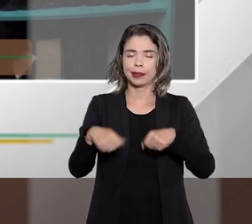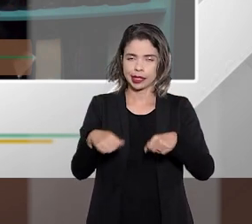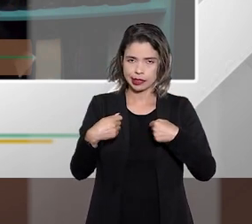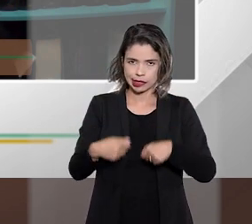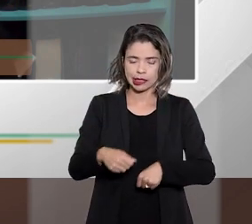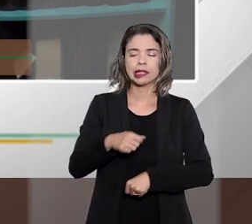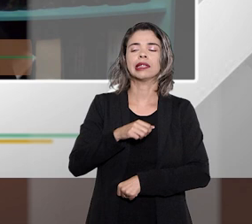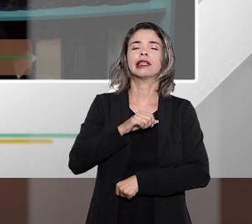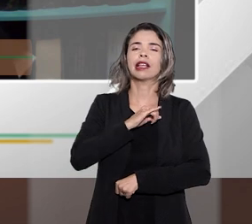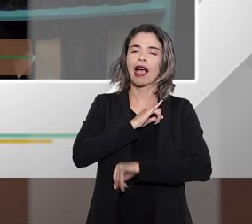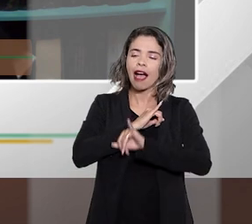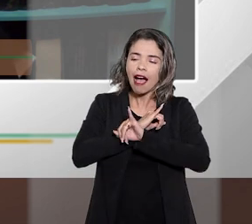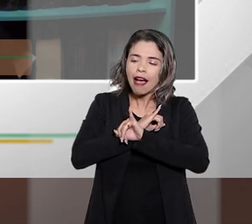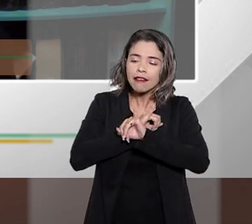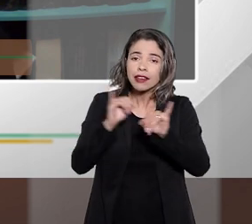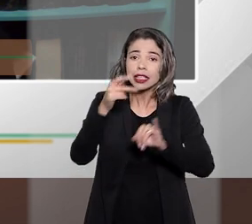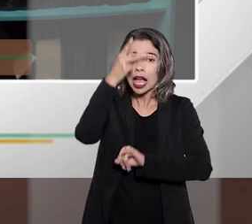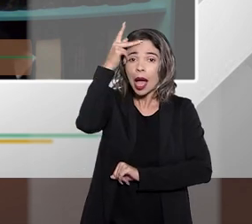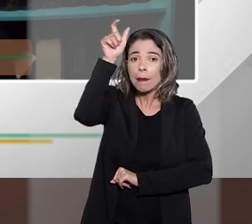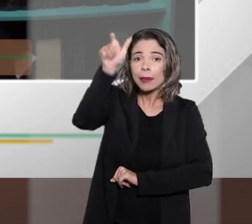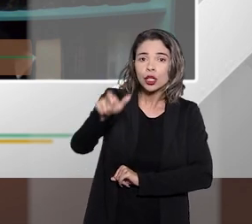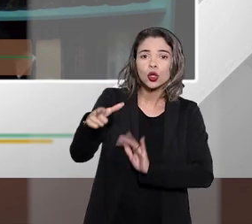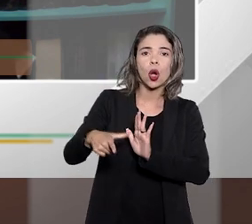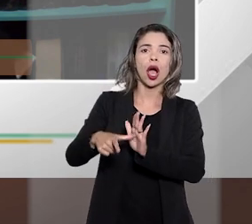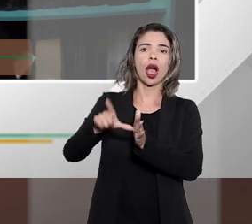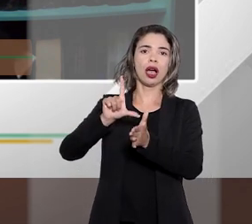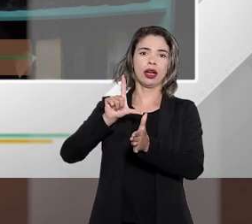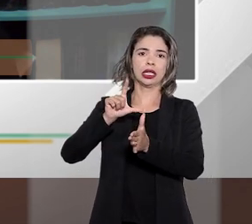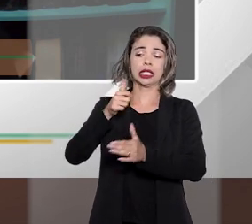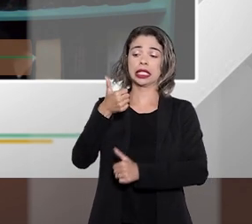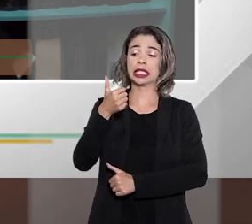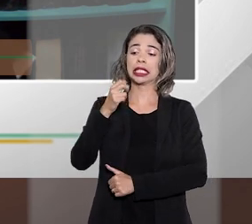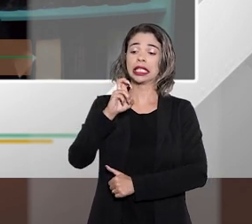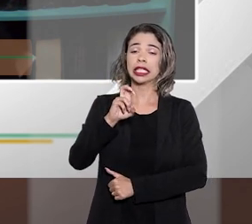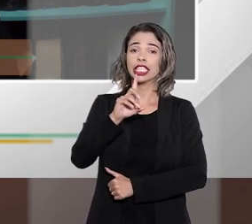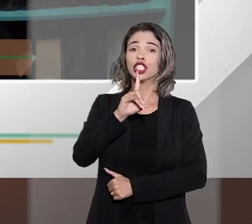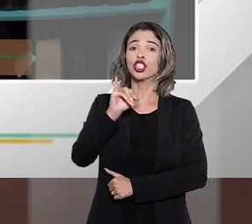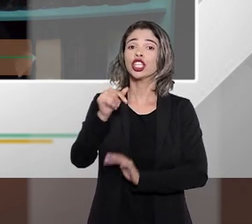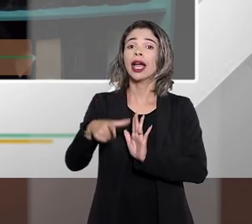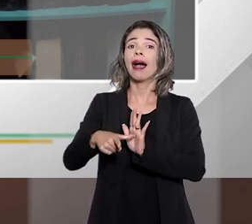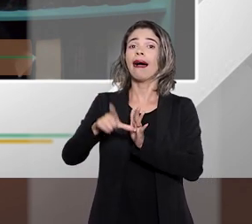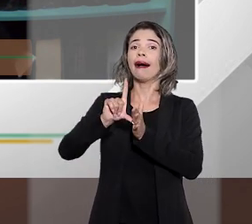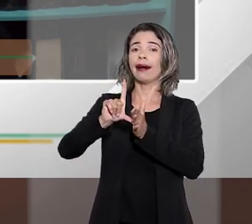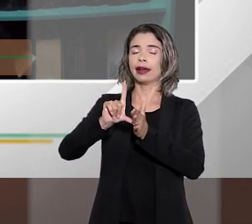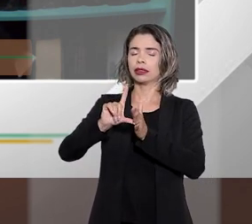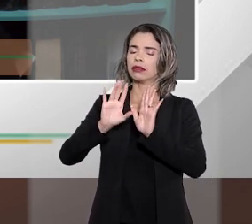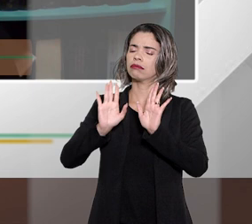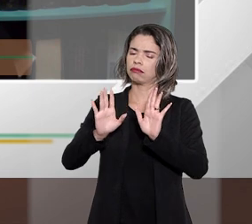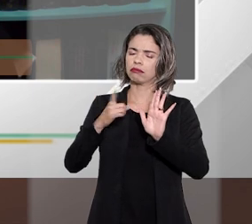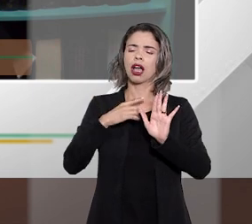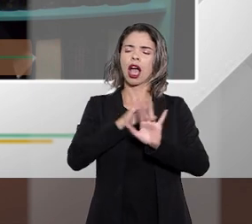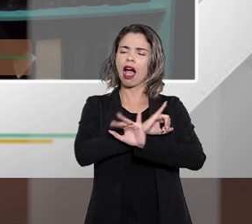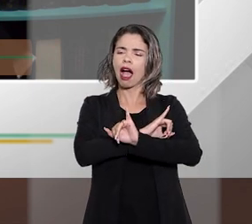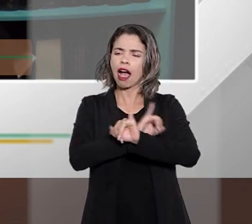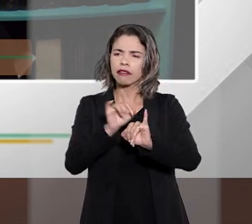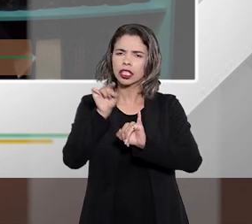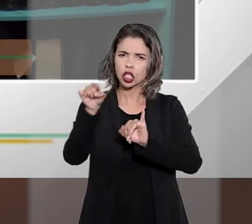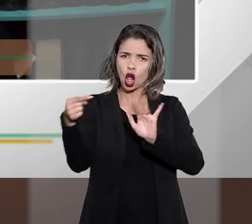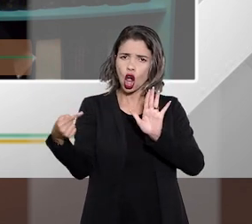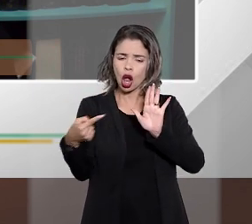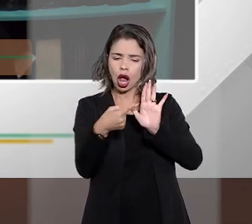15 dias no mínimo 15 dias de antecedência ele tem que ser notificado da existência de uma dívida